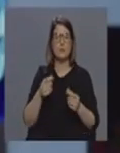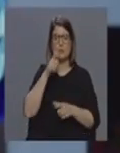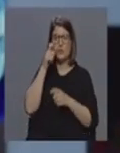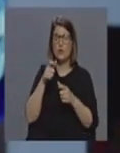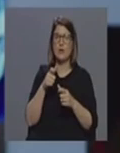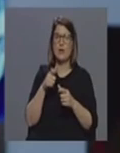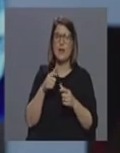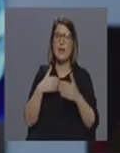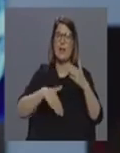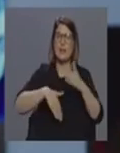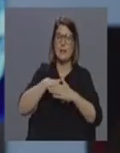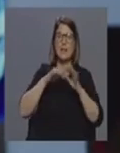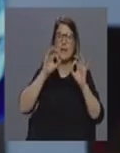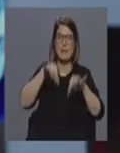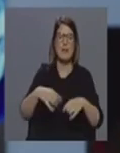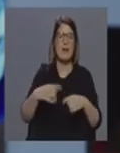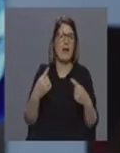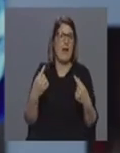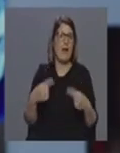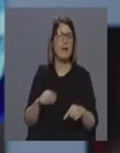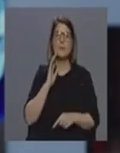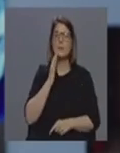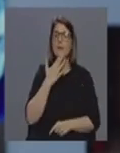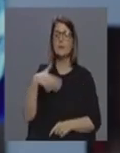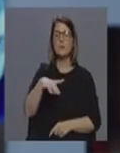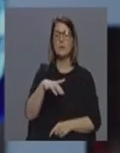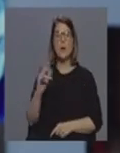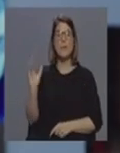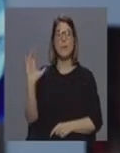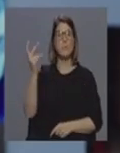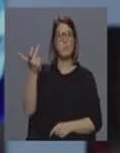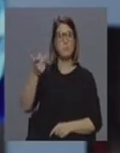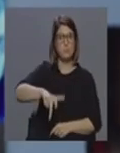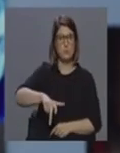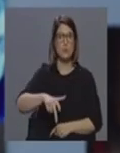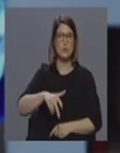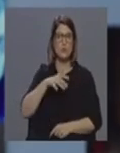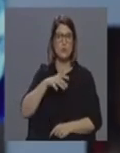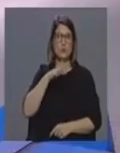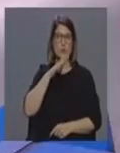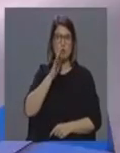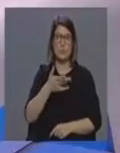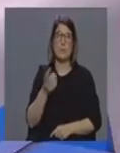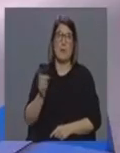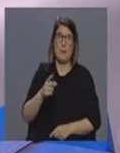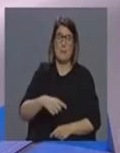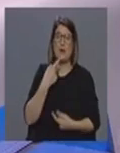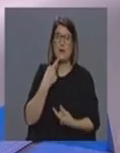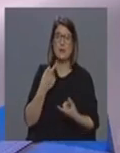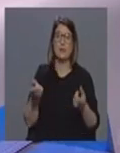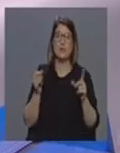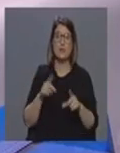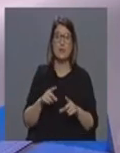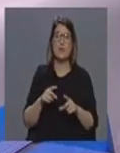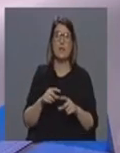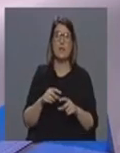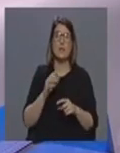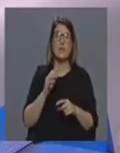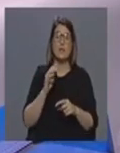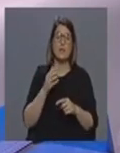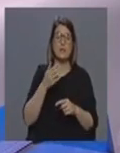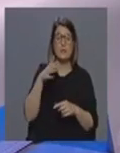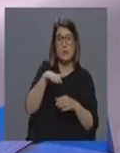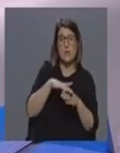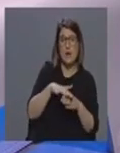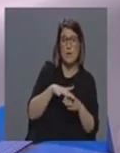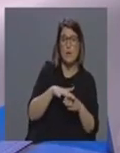nós temos é que efetivamente consoante o cenário que temos à nossa frente volto a dizer e já me estou aqui a repetir que adequar o recurso para fazer face ao fim